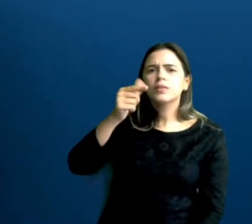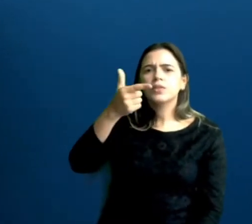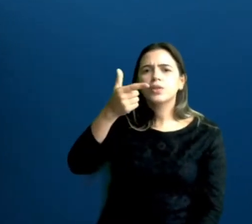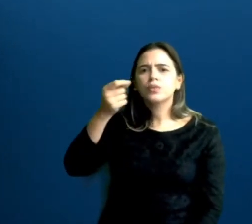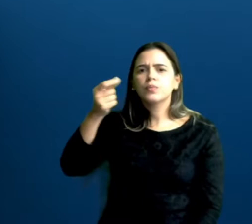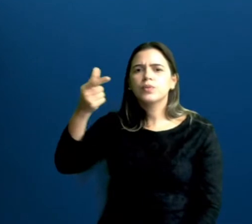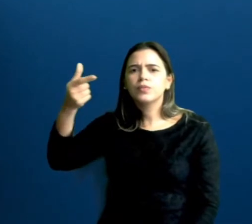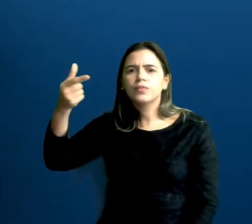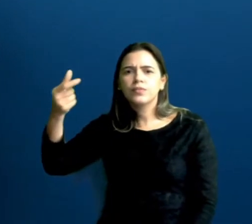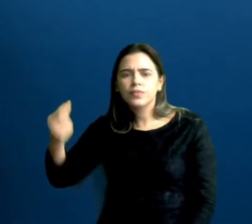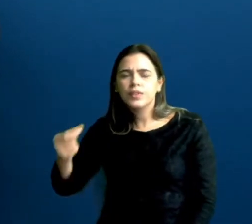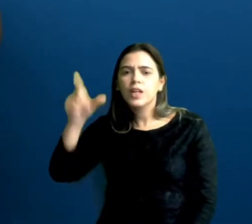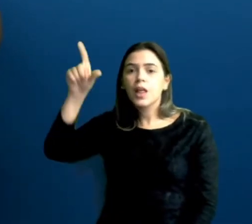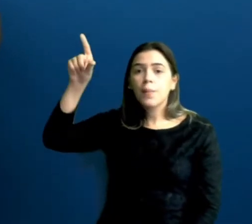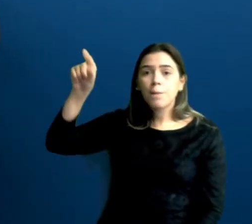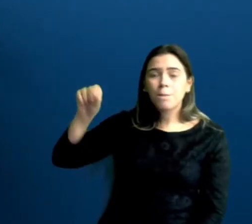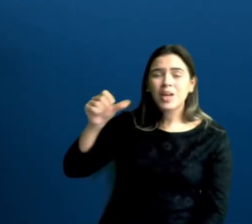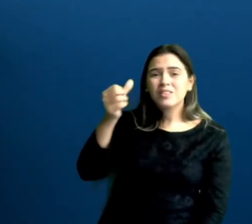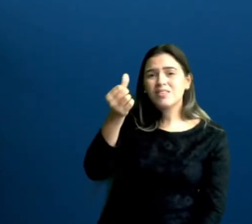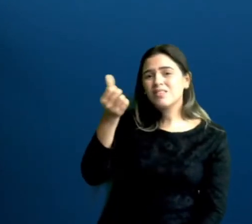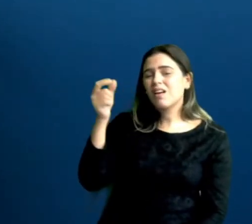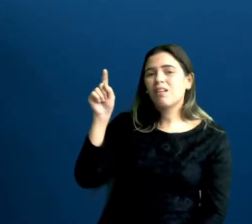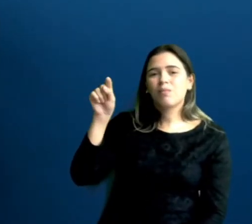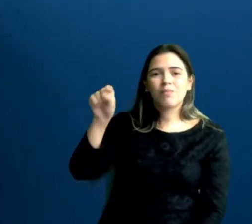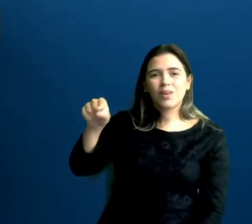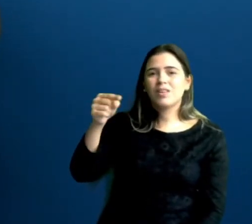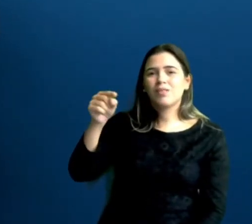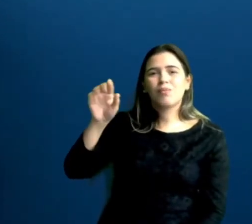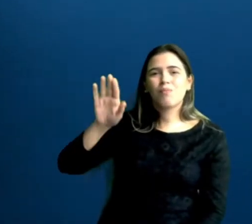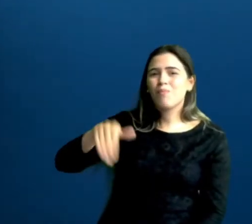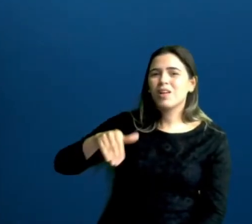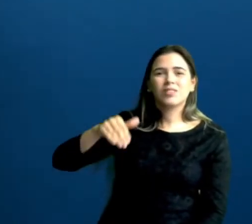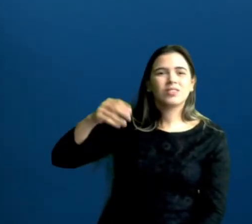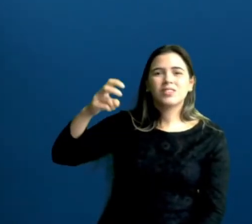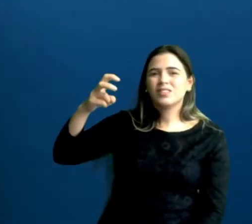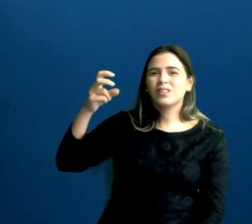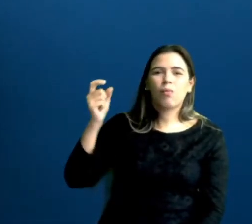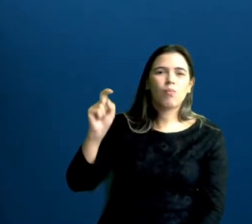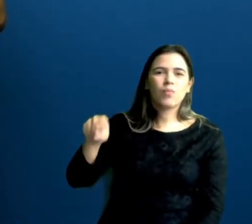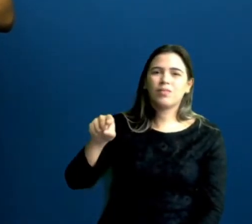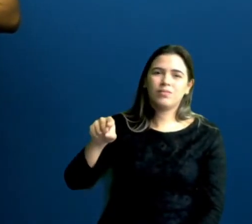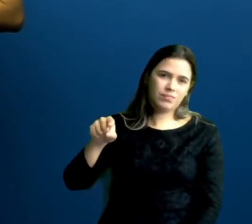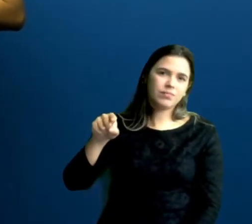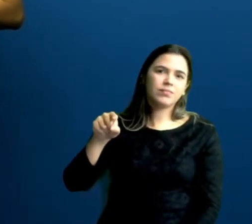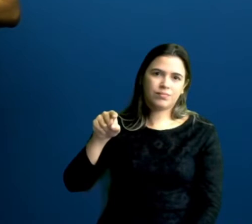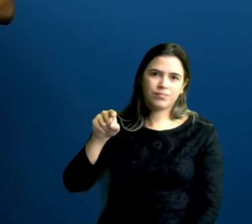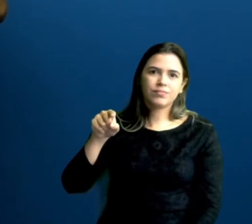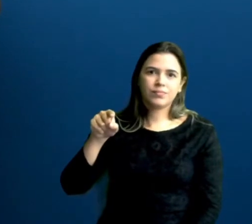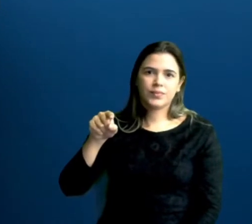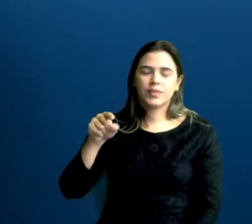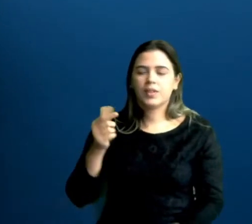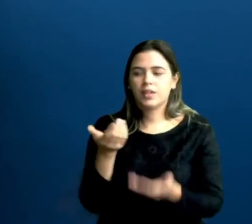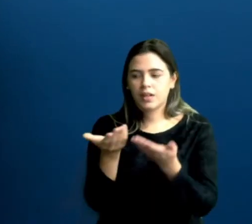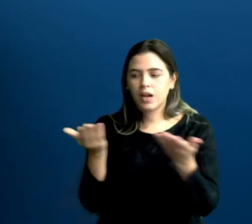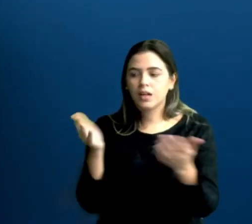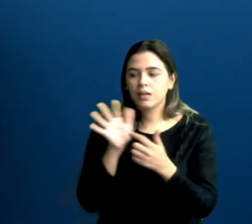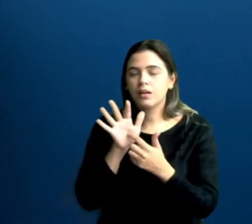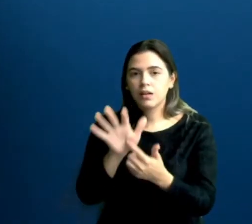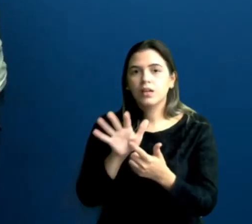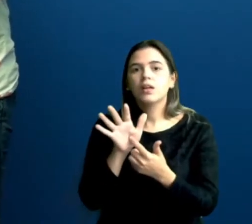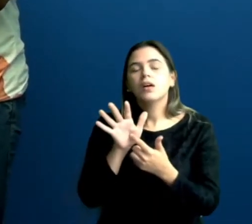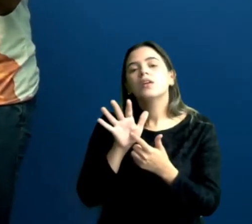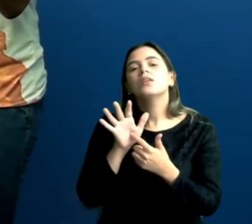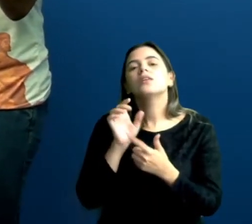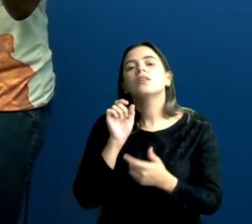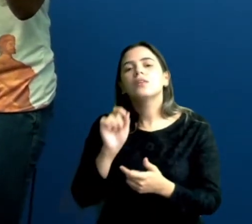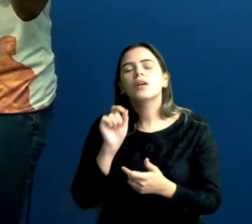2020, está a menos de 6 mil, menos de 5 mil, na realidade, pelo valor aqui. Tá? Dizendo realmente,